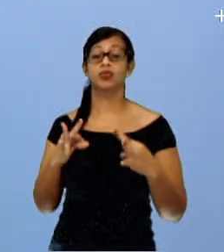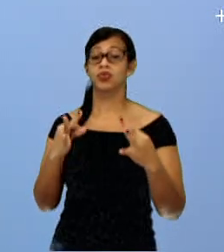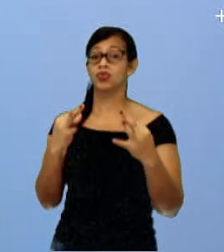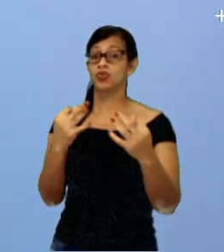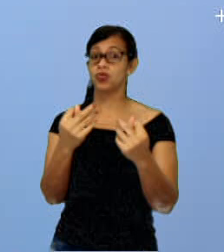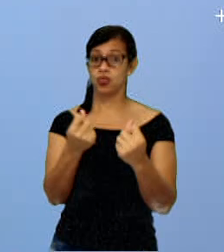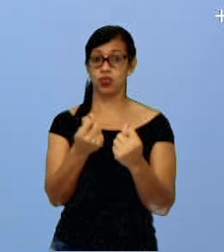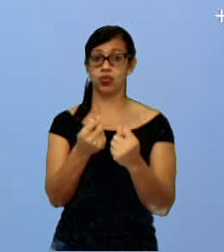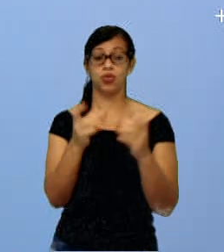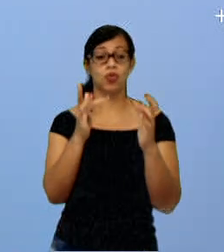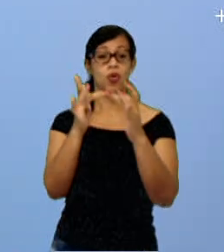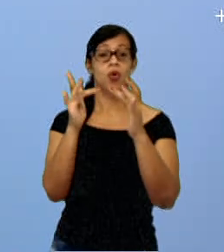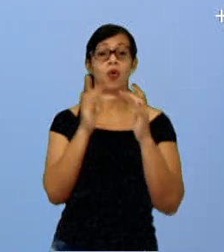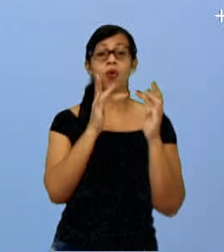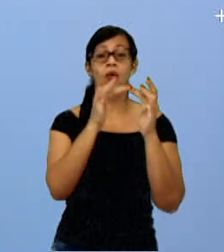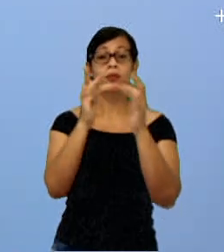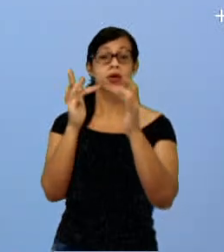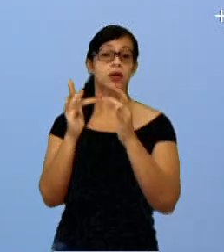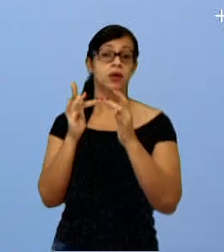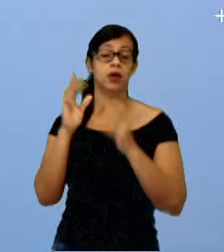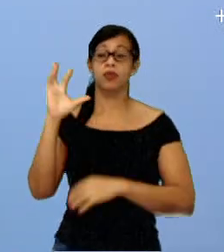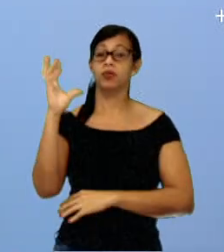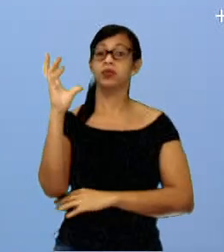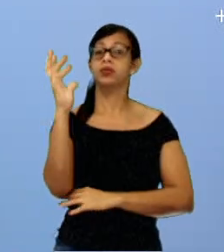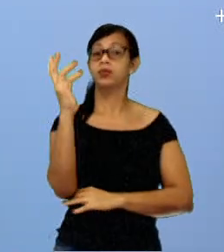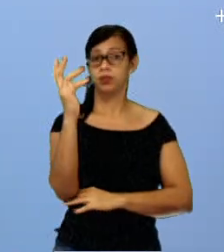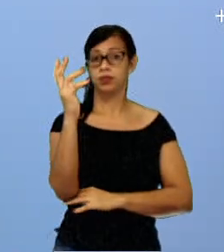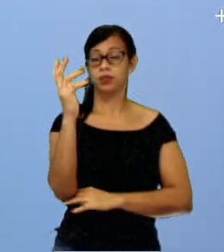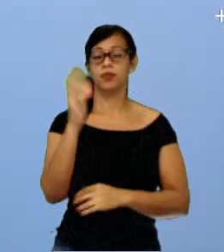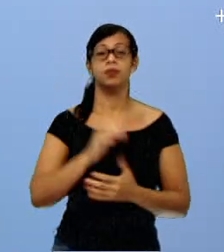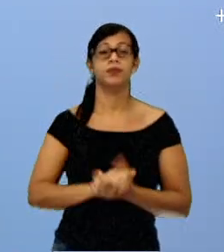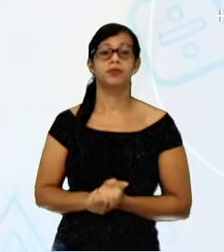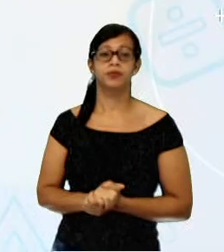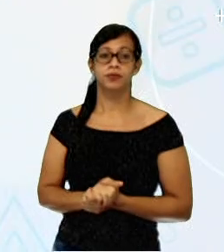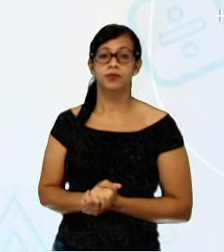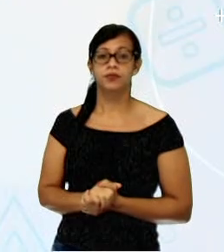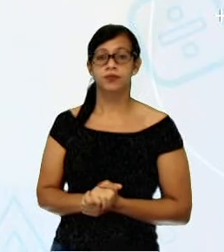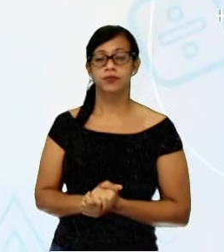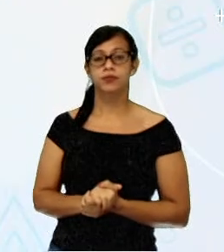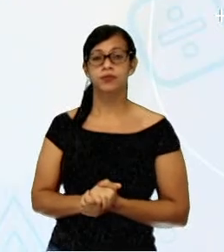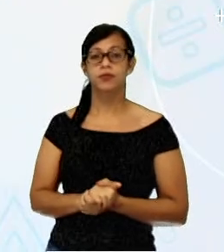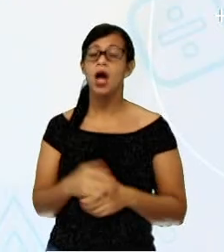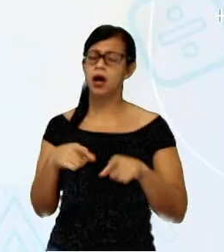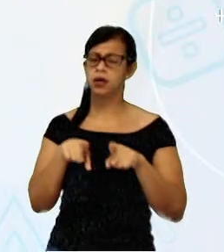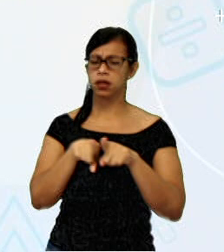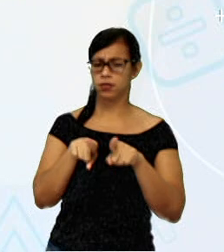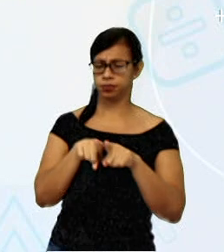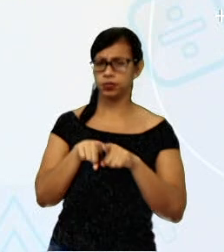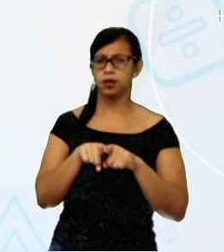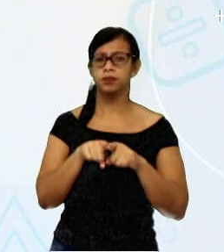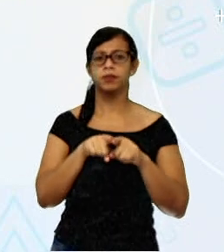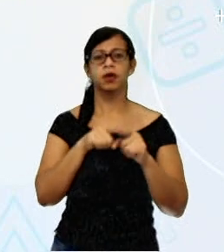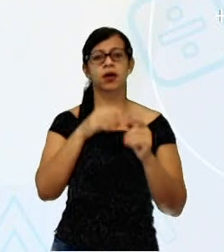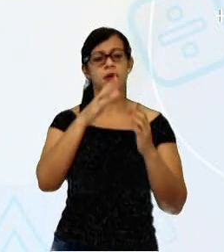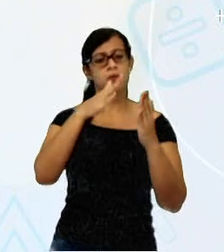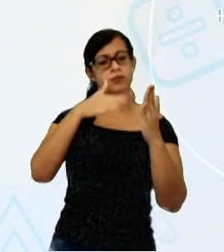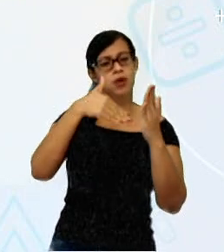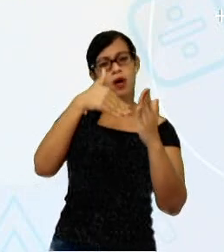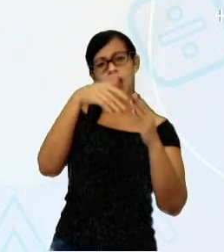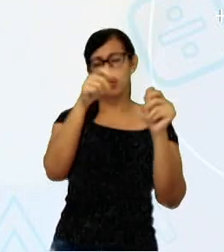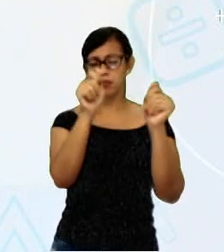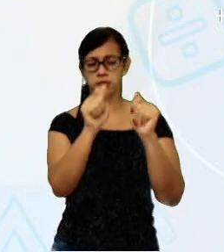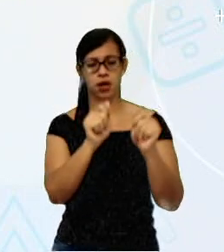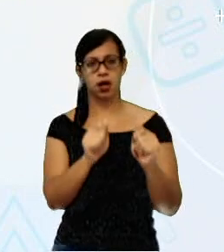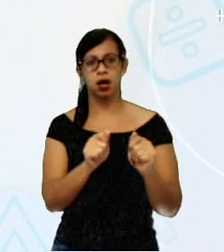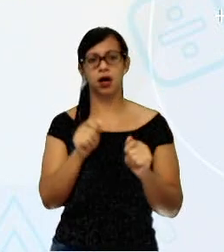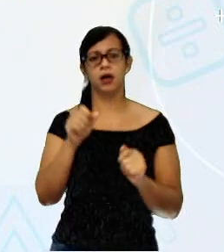natureza vai estar presente, né, na arte sumier. Na arte sumier, o artista encontra, além do prazer